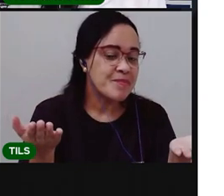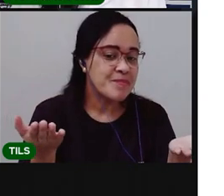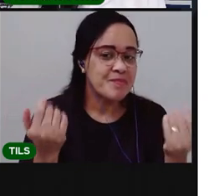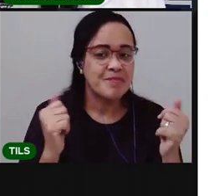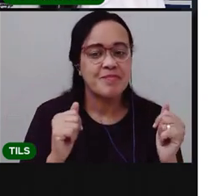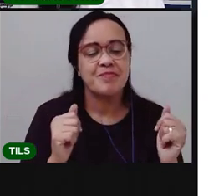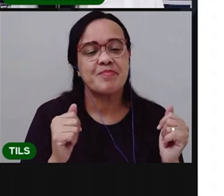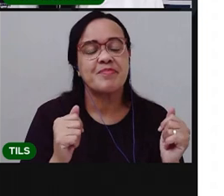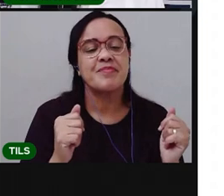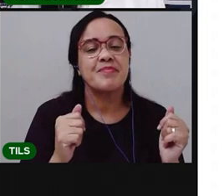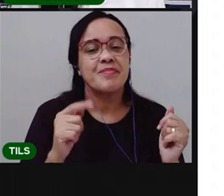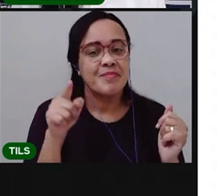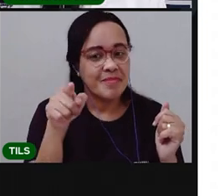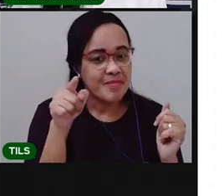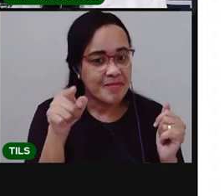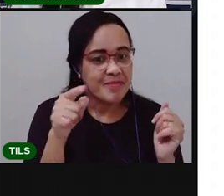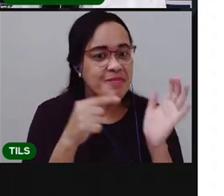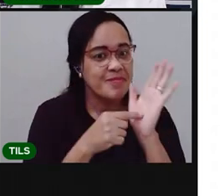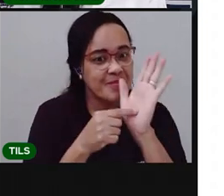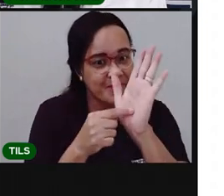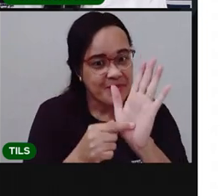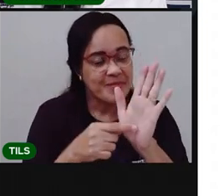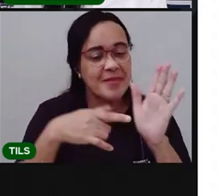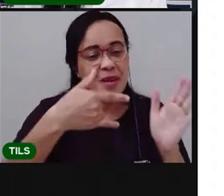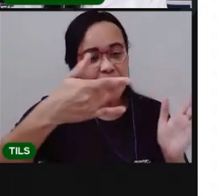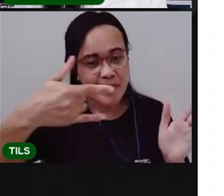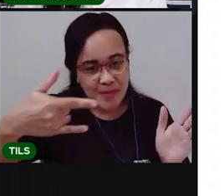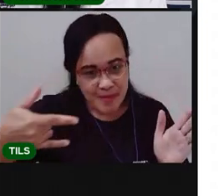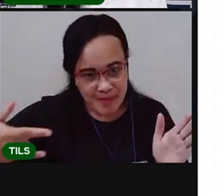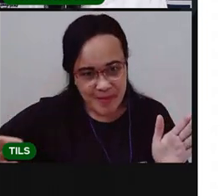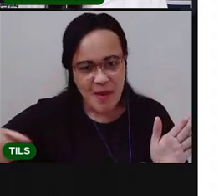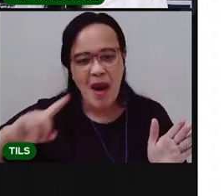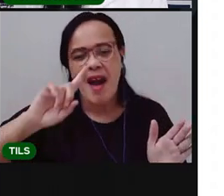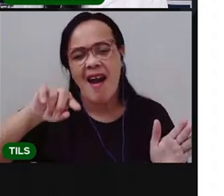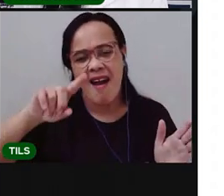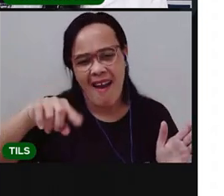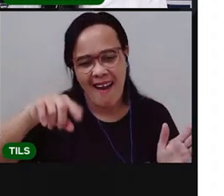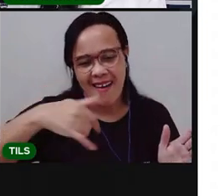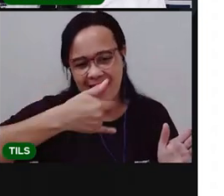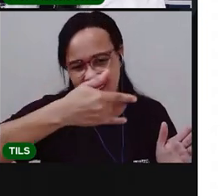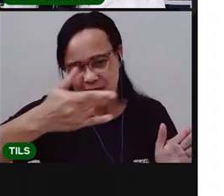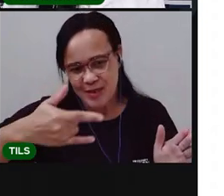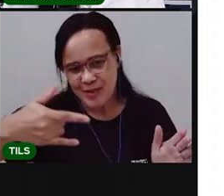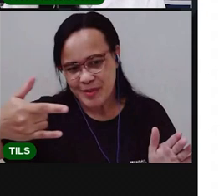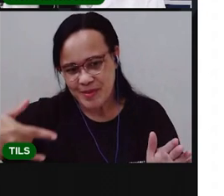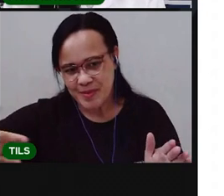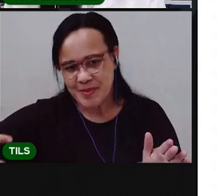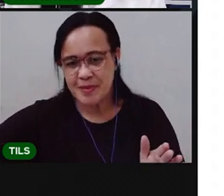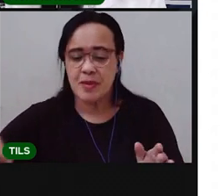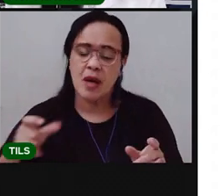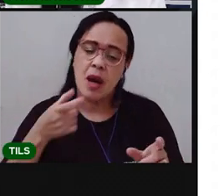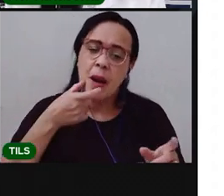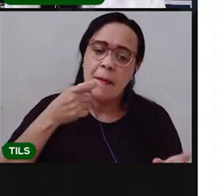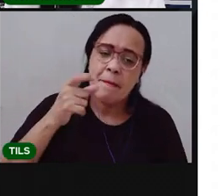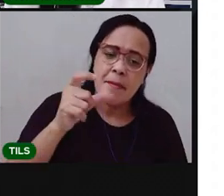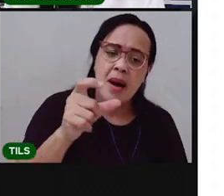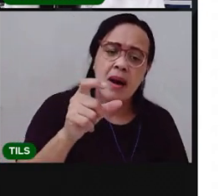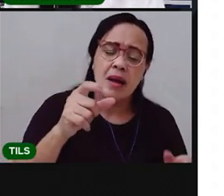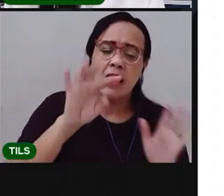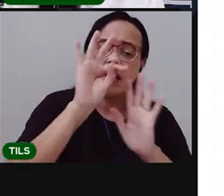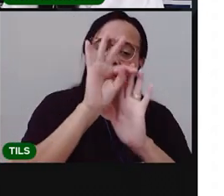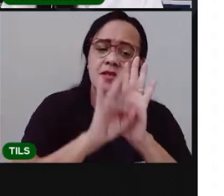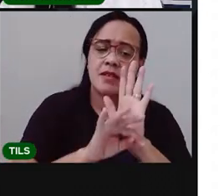Essa imagem está representando um peixinho, não isso? Onde é que a gente vai encontrar a palavra peixinho aqui no